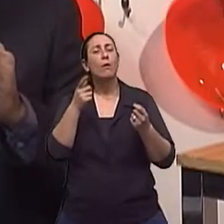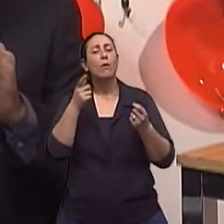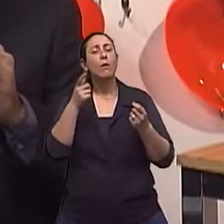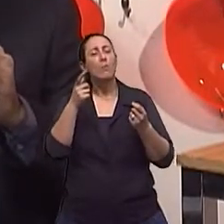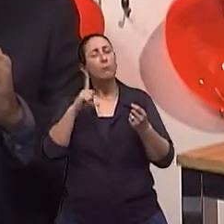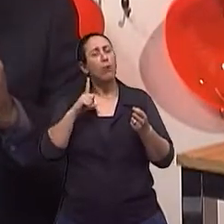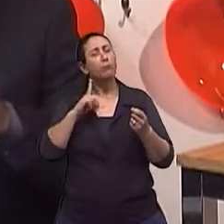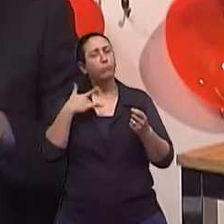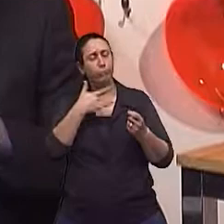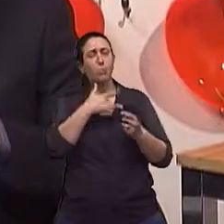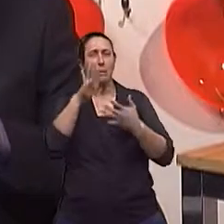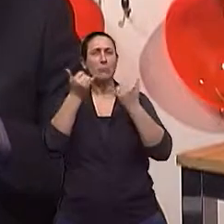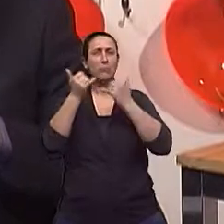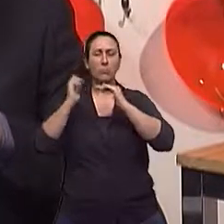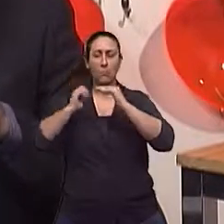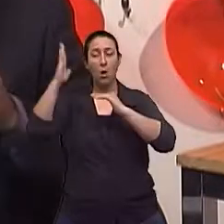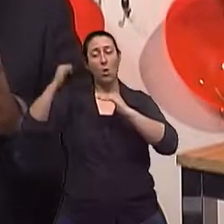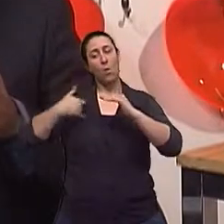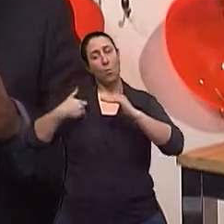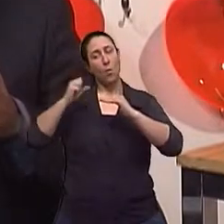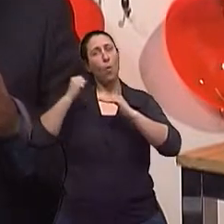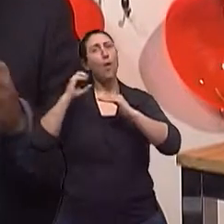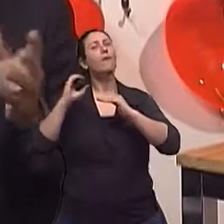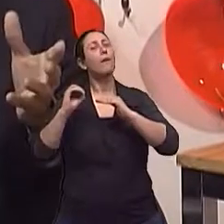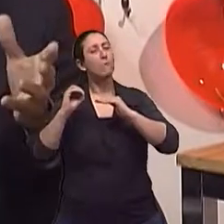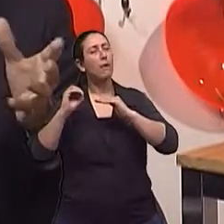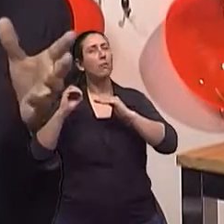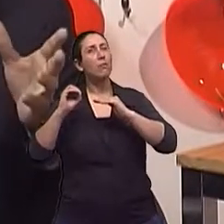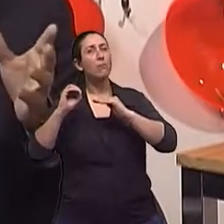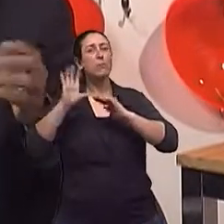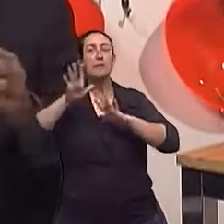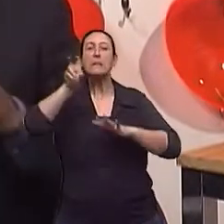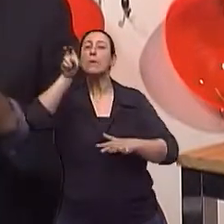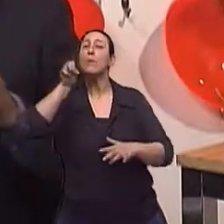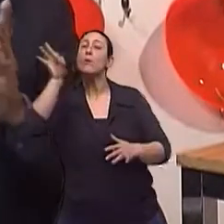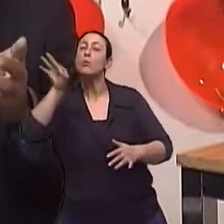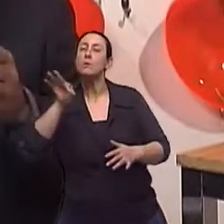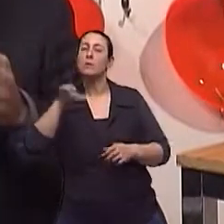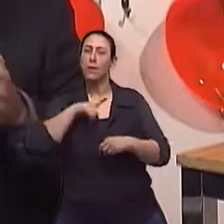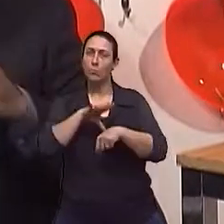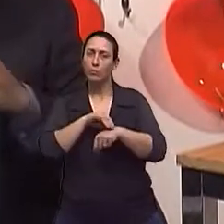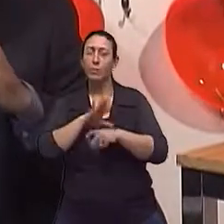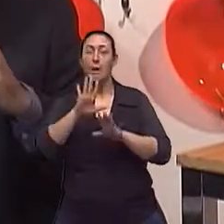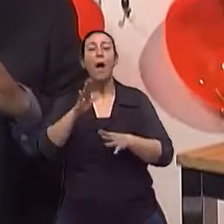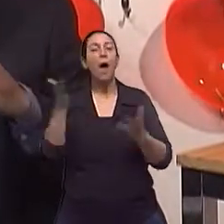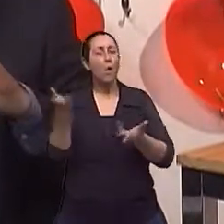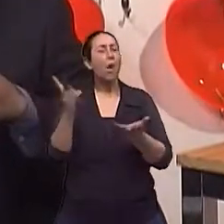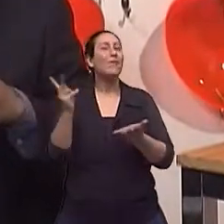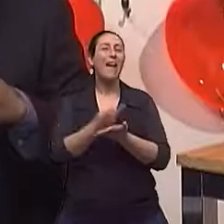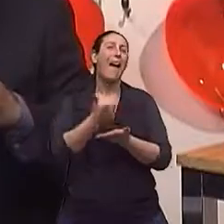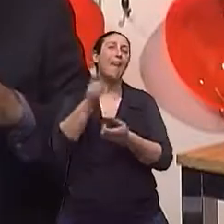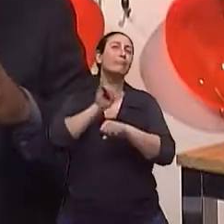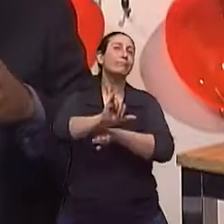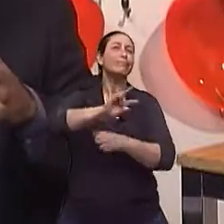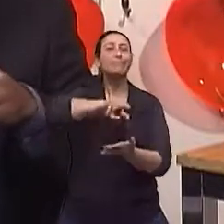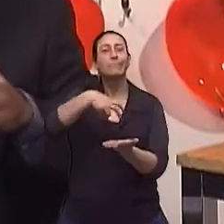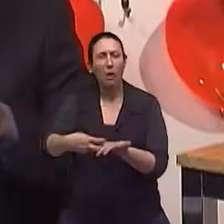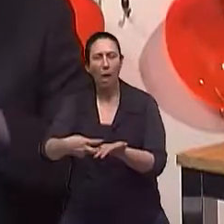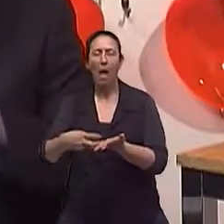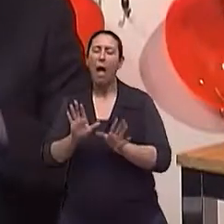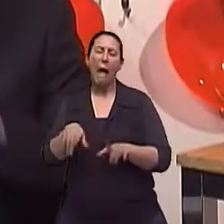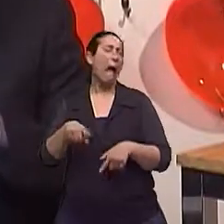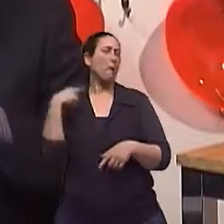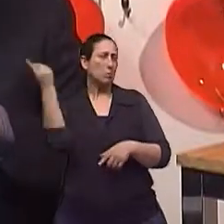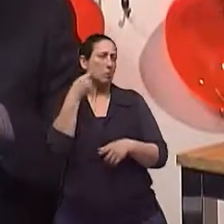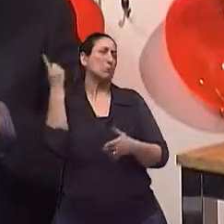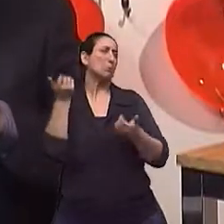daí dos 80 anos para cima, passa a ser praticamente 50%. Bom, alguém pode dizer, bom, queda, na verdade, é um acidente, porque cair até o